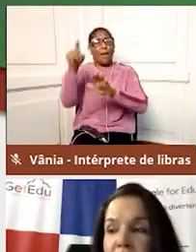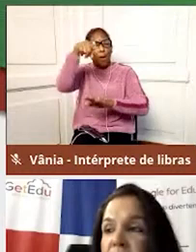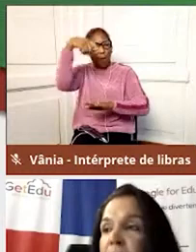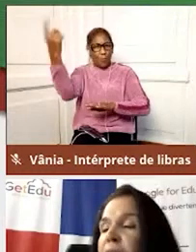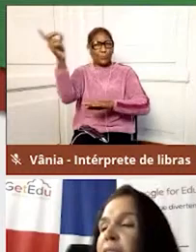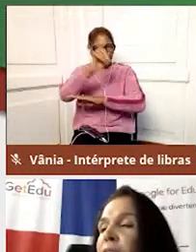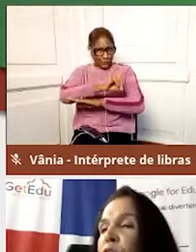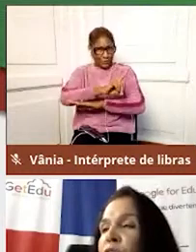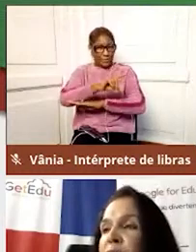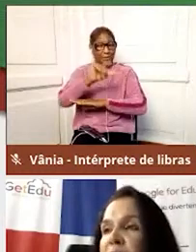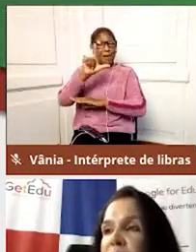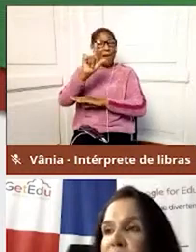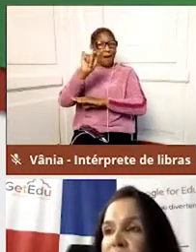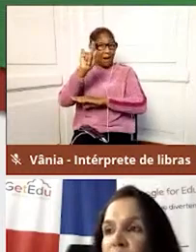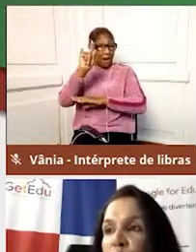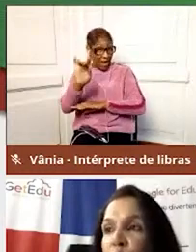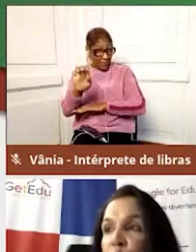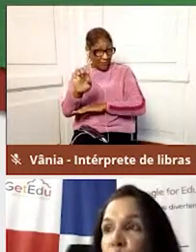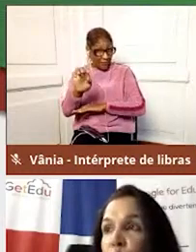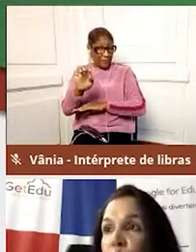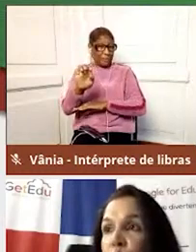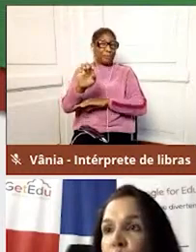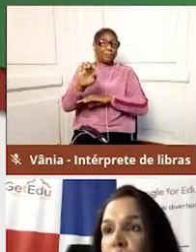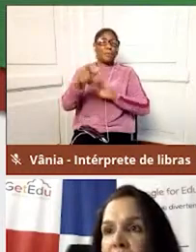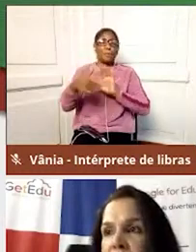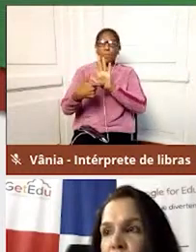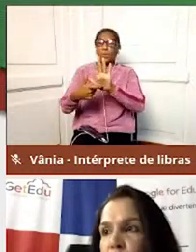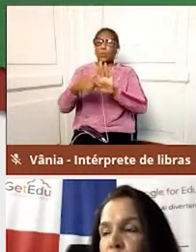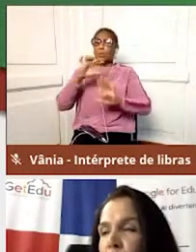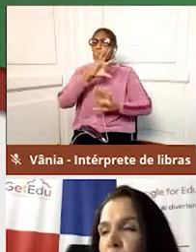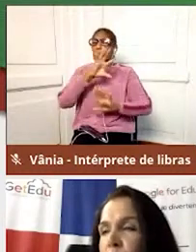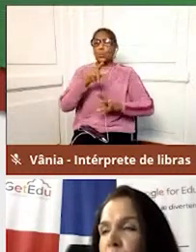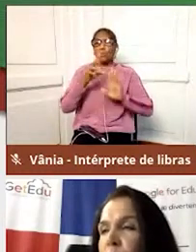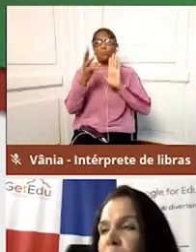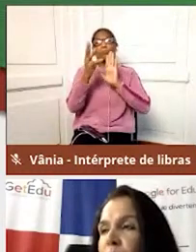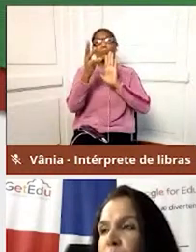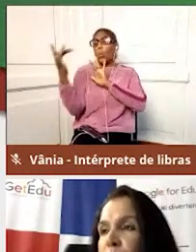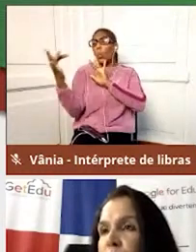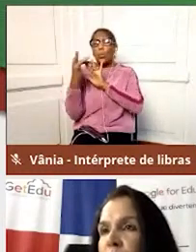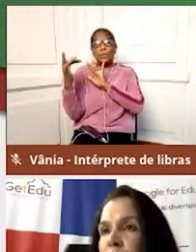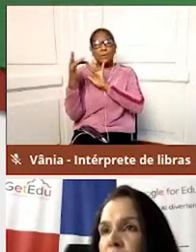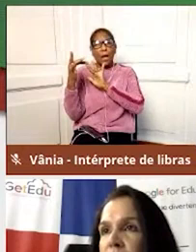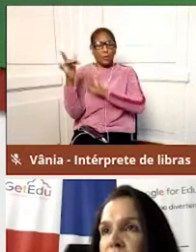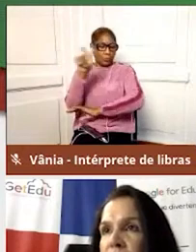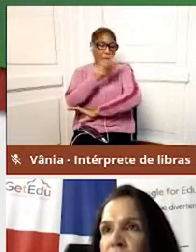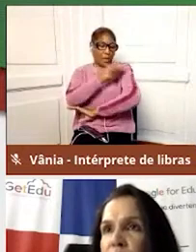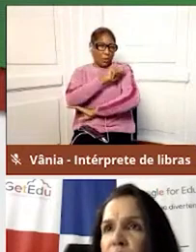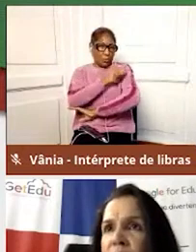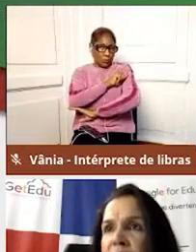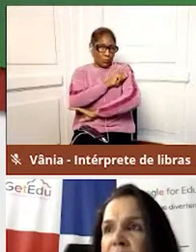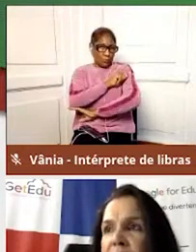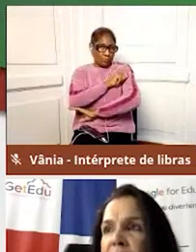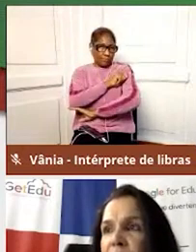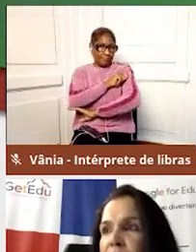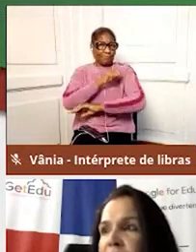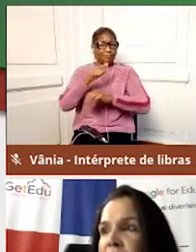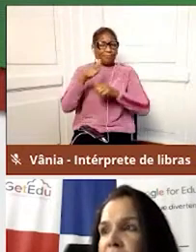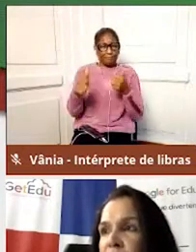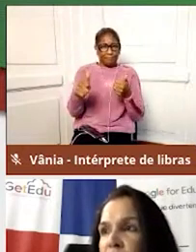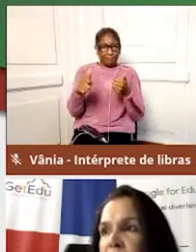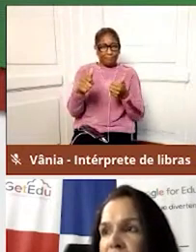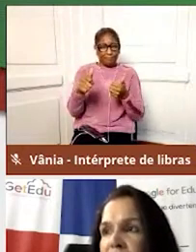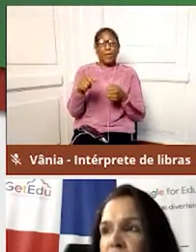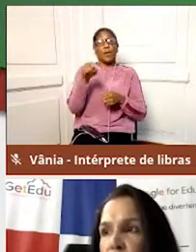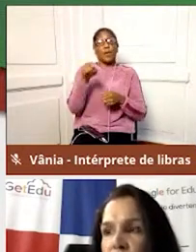live, é onde vocês farão todo o contato com o aluno. Vocês terão